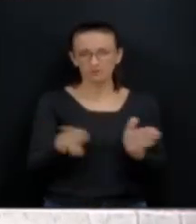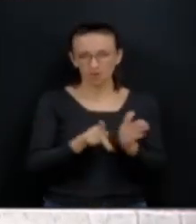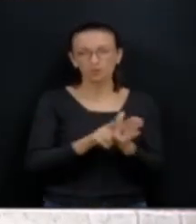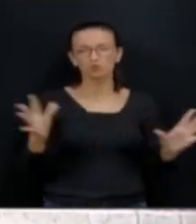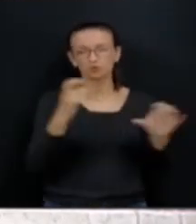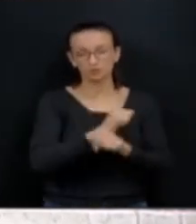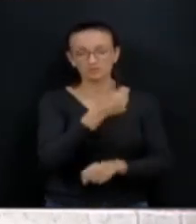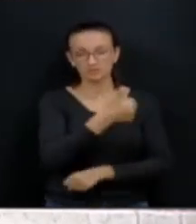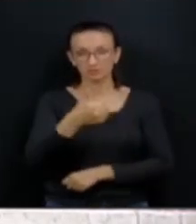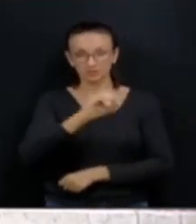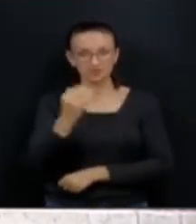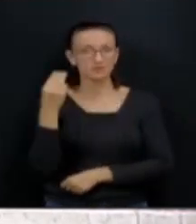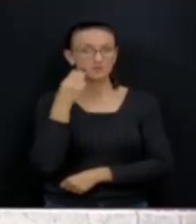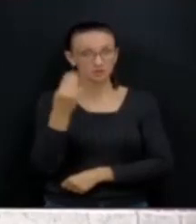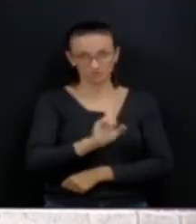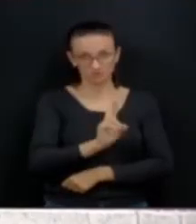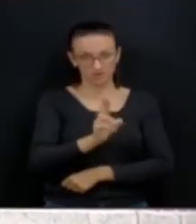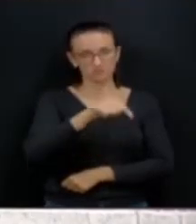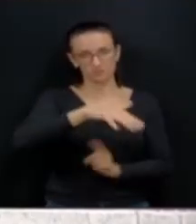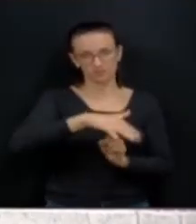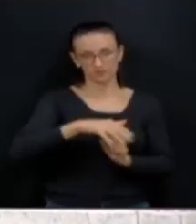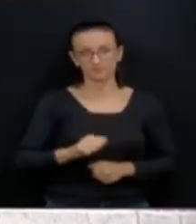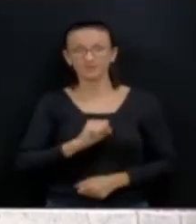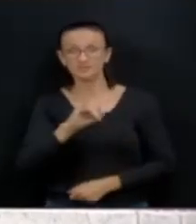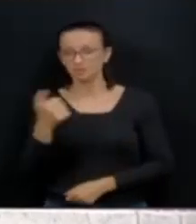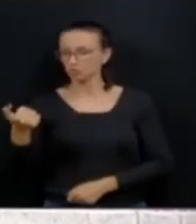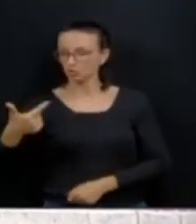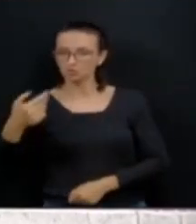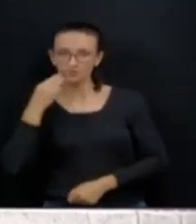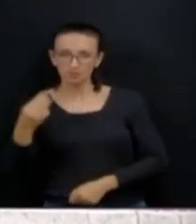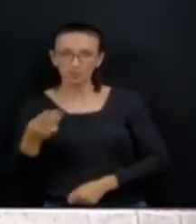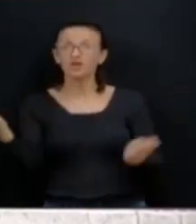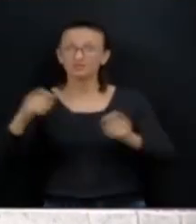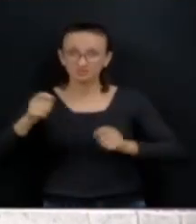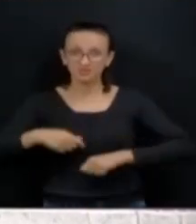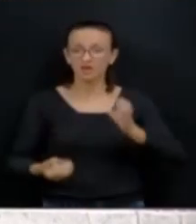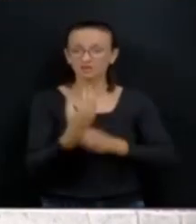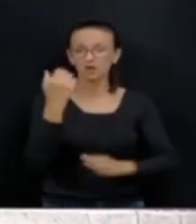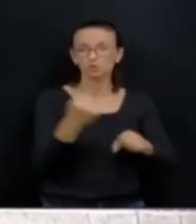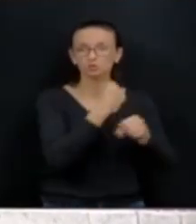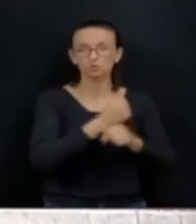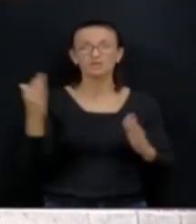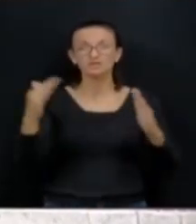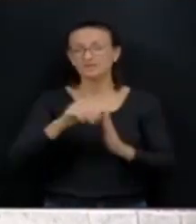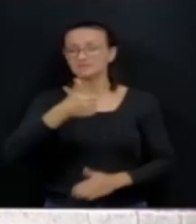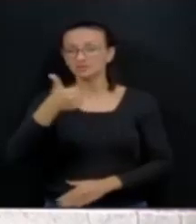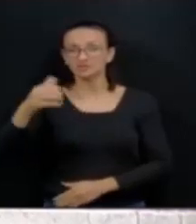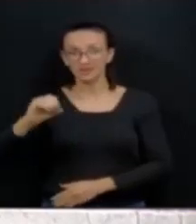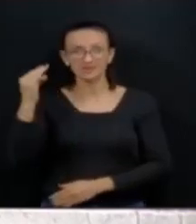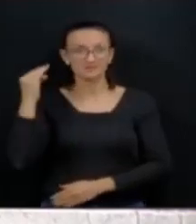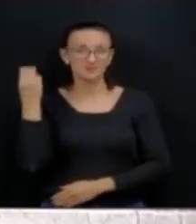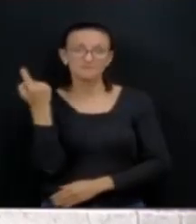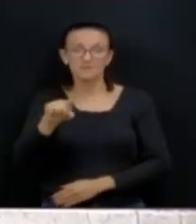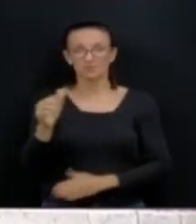mil reais cada uma. Se você pegar os 12 milhões, dava para fazer 110 mil casas no Paraná. Mas não vão fazer 110